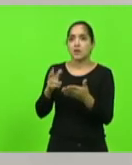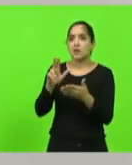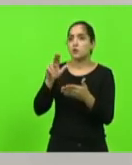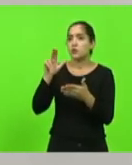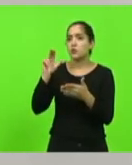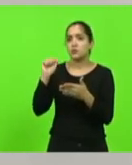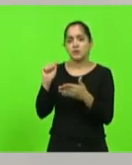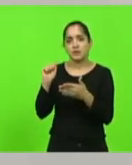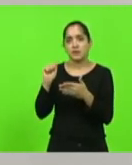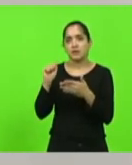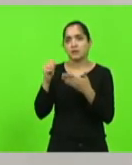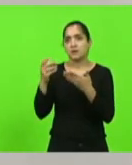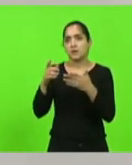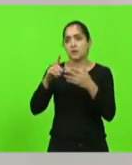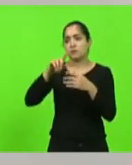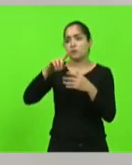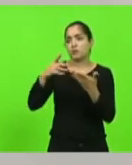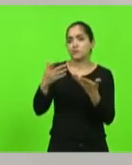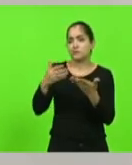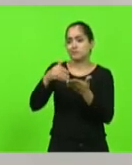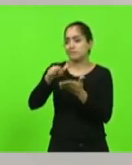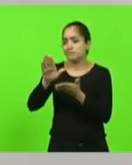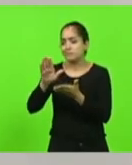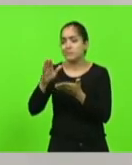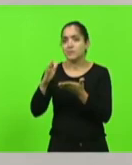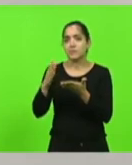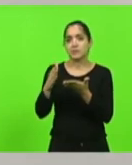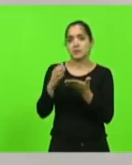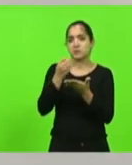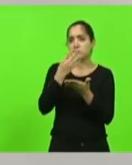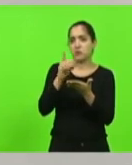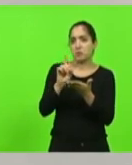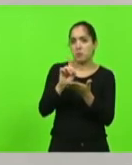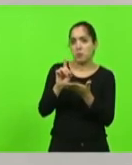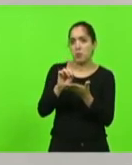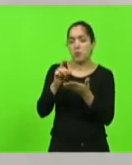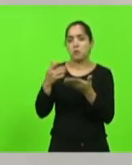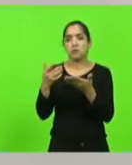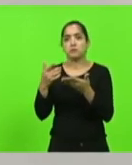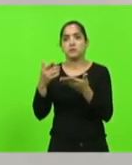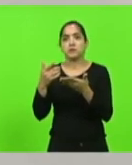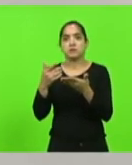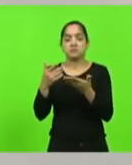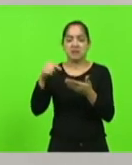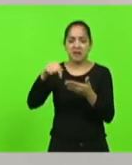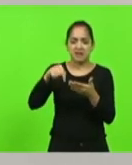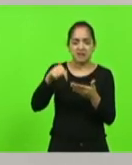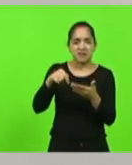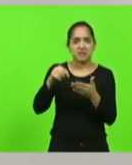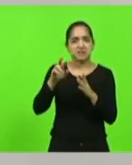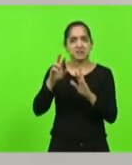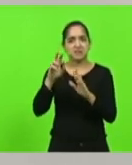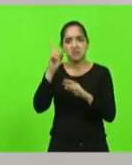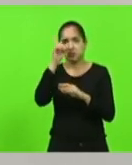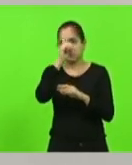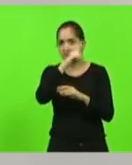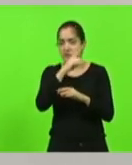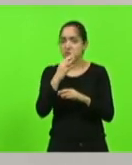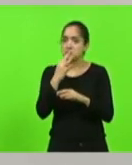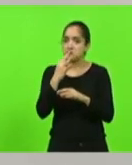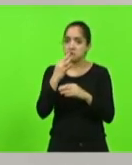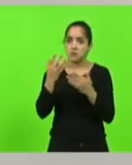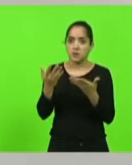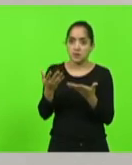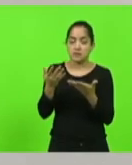raro acontecer um desligamento por mau desempenho. No Brasil, isso é raríssimo. Eu não sei se algum servidor da casa conhece um exemplo,